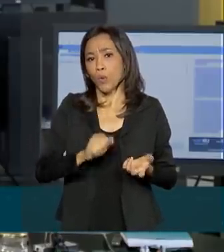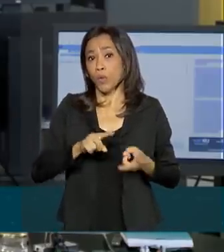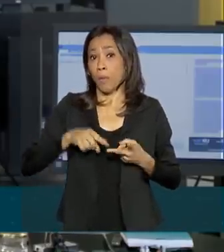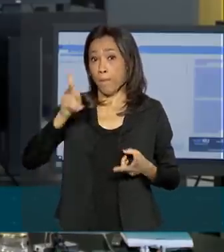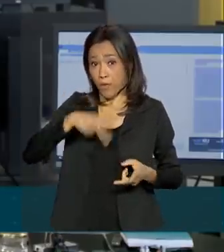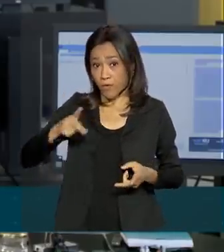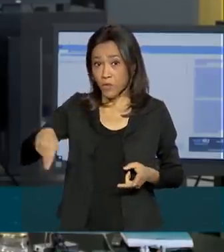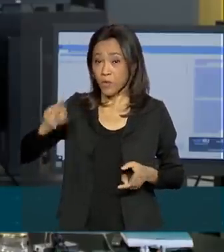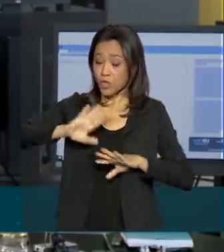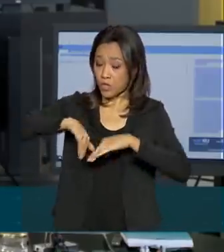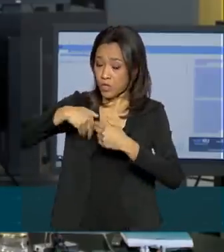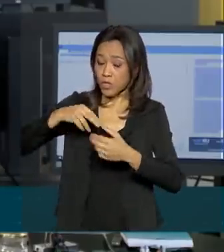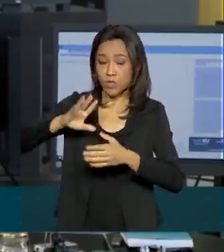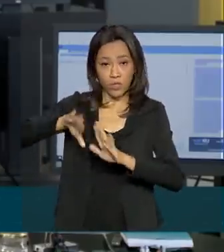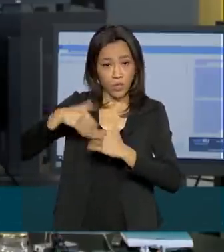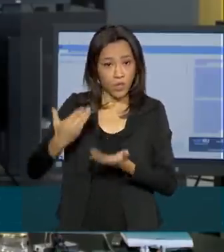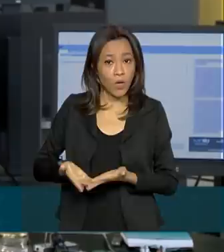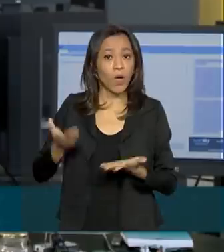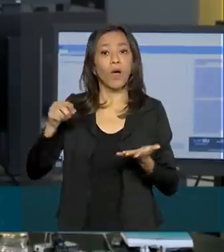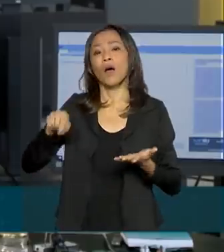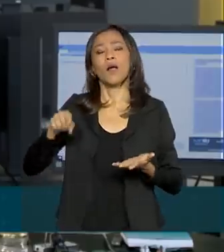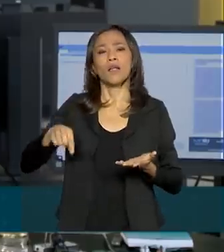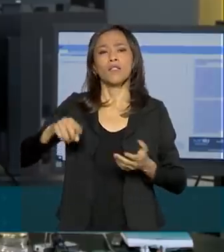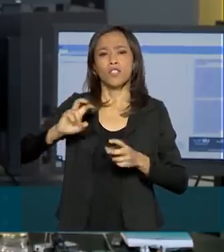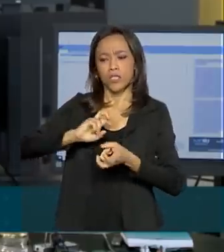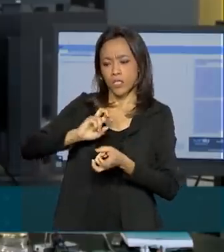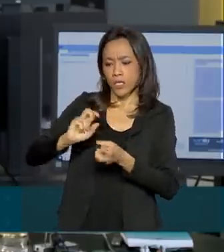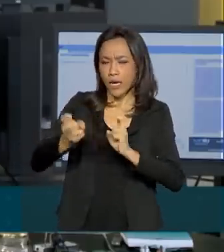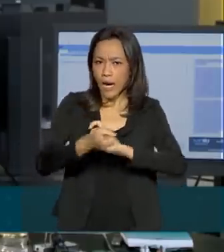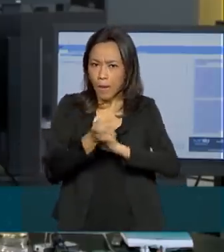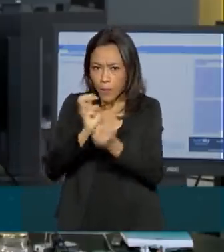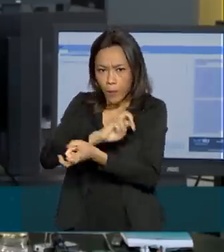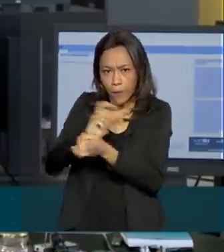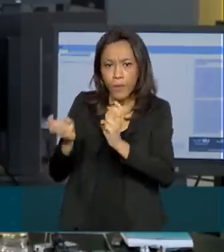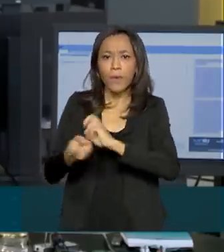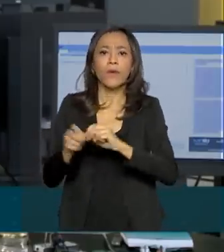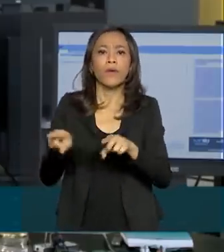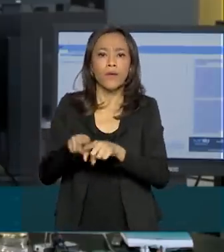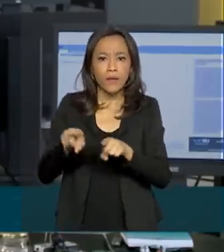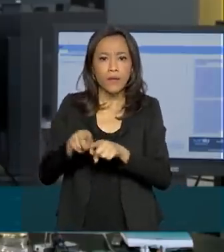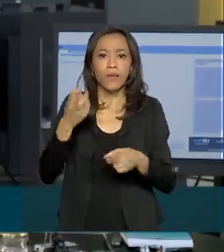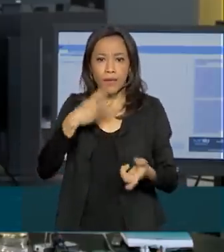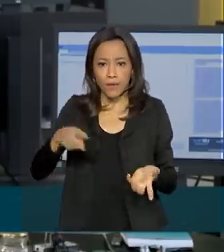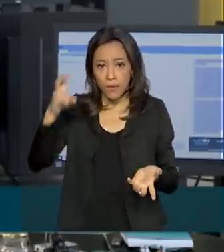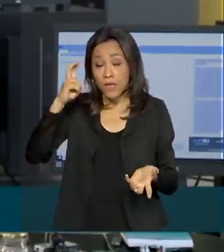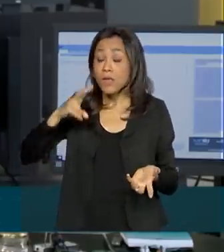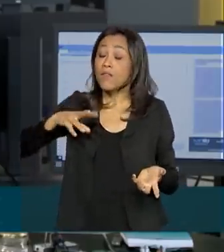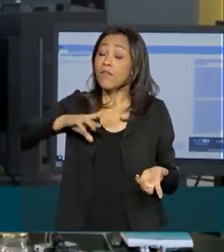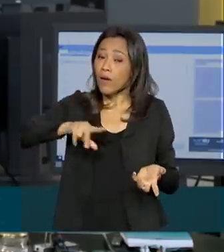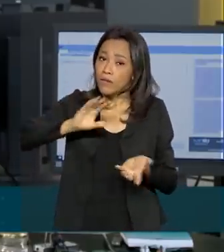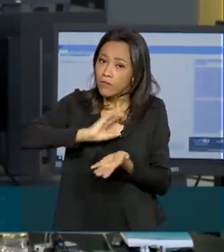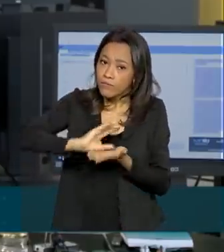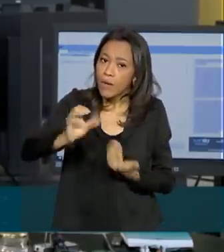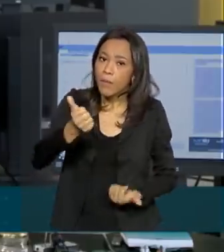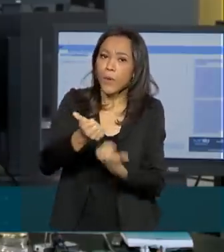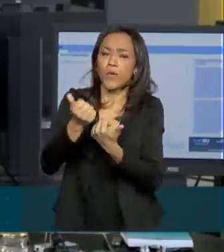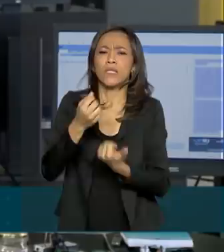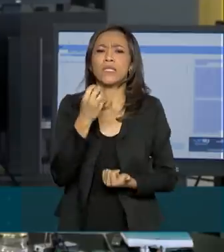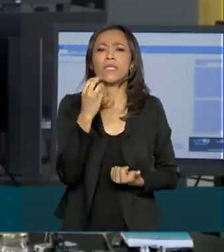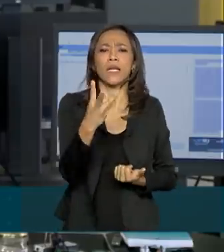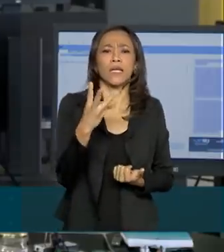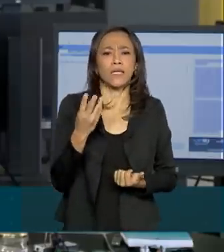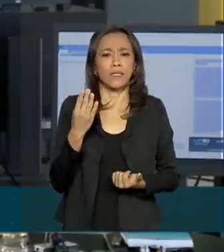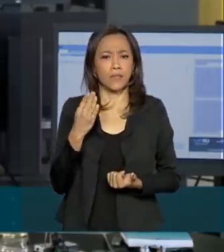escola de arte e capoeira também vão receber o auxílio. E o governo federal vai distribuir 3 bilhões de reais